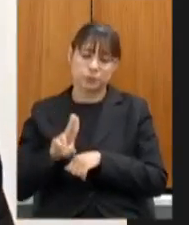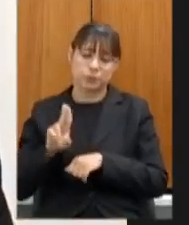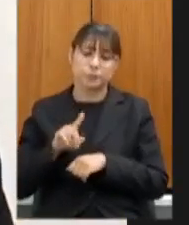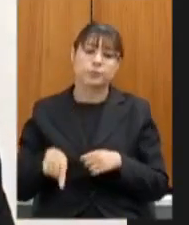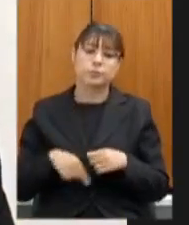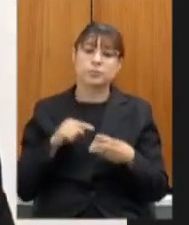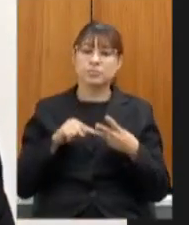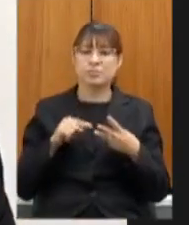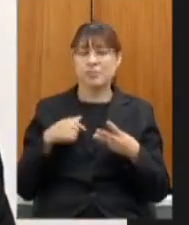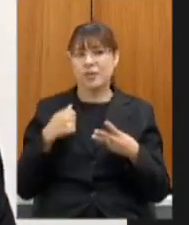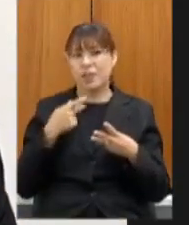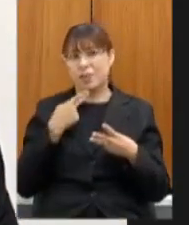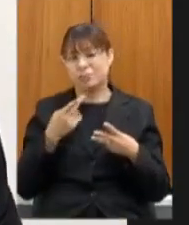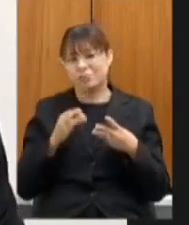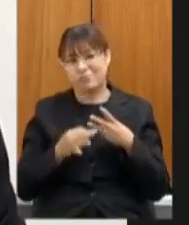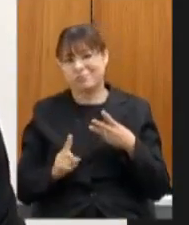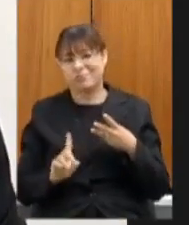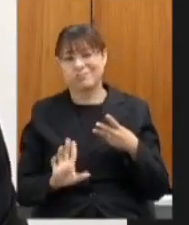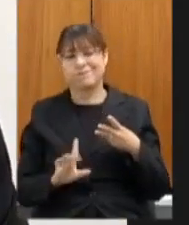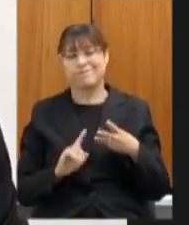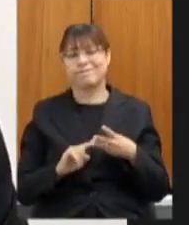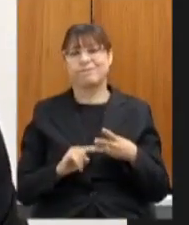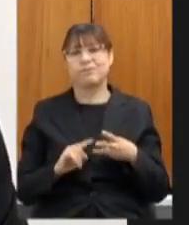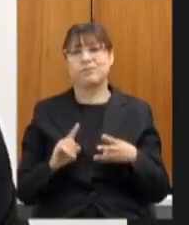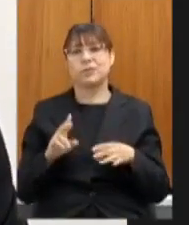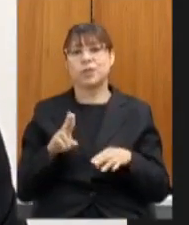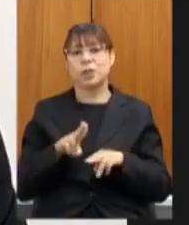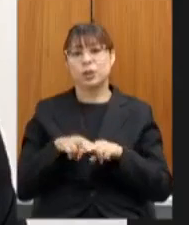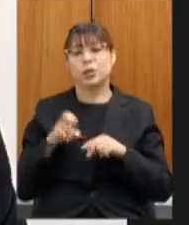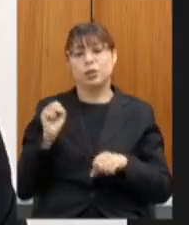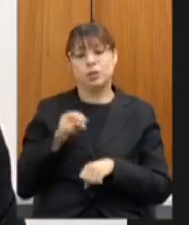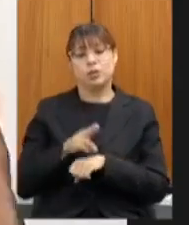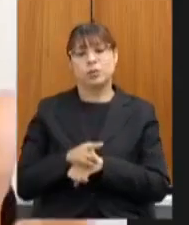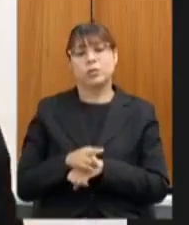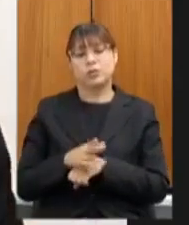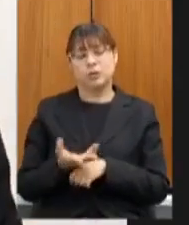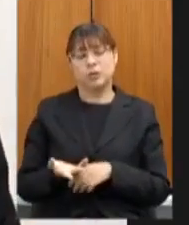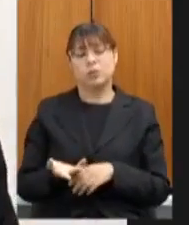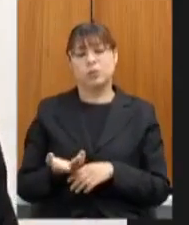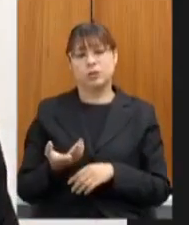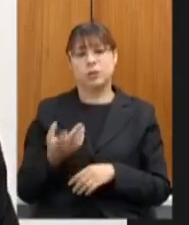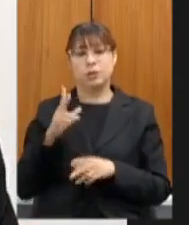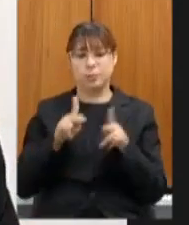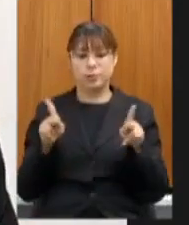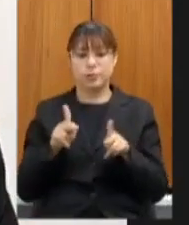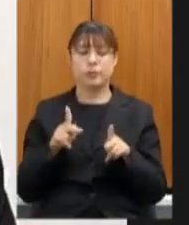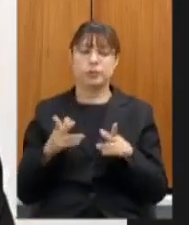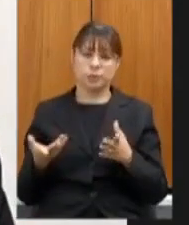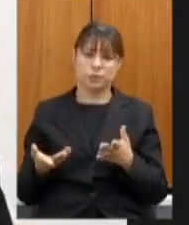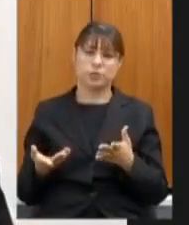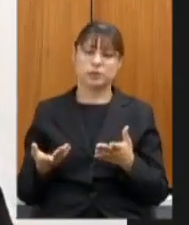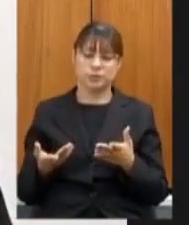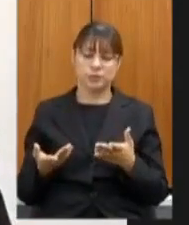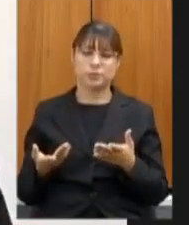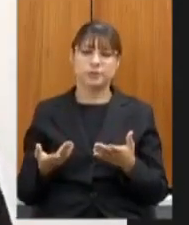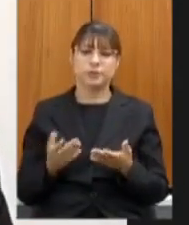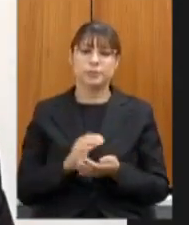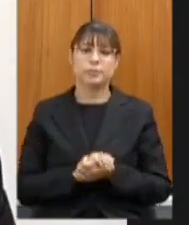abordar que é sobre as designações dos professores que é uma matéria que eu já levei é uma matéria inclusive que já é